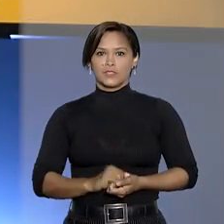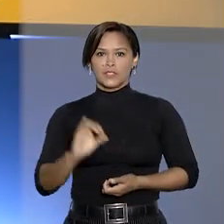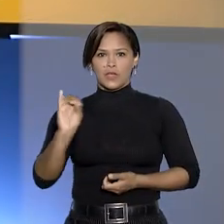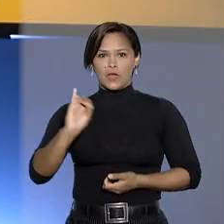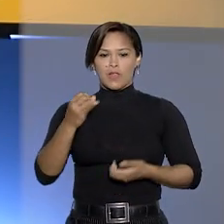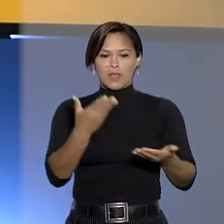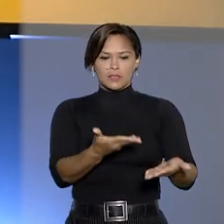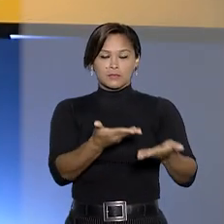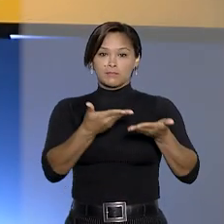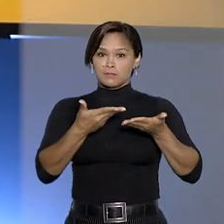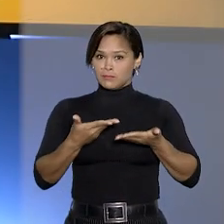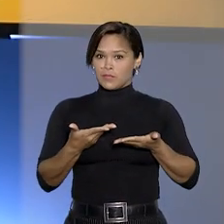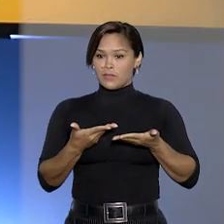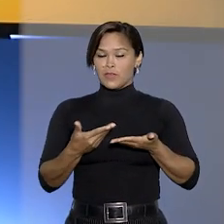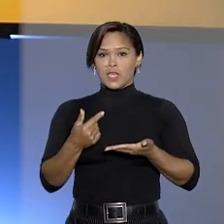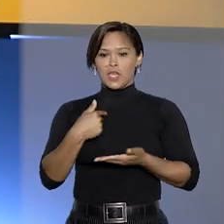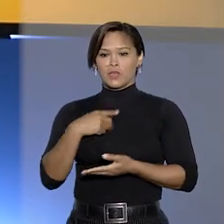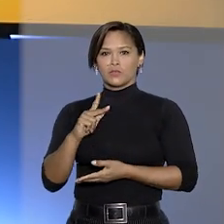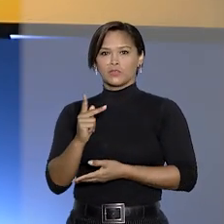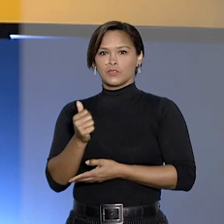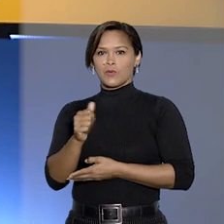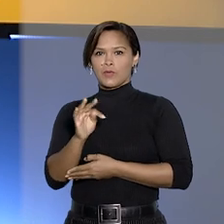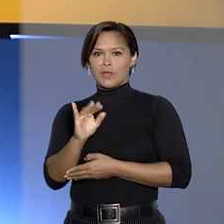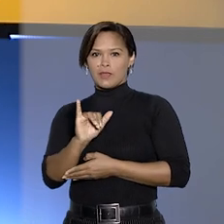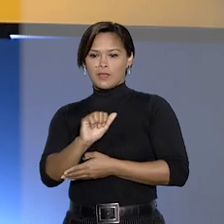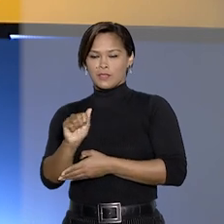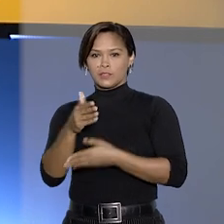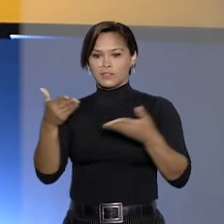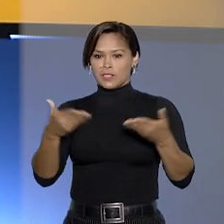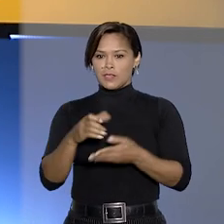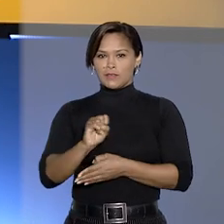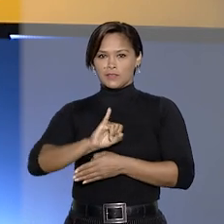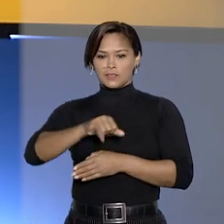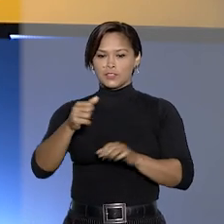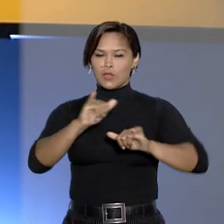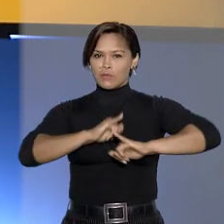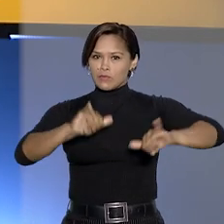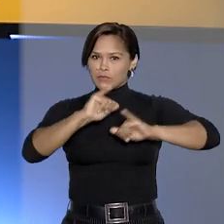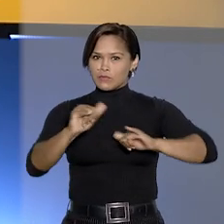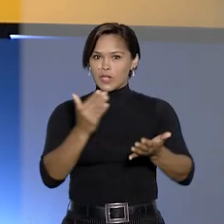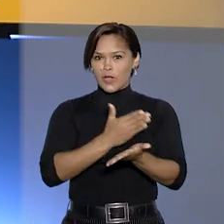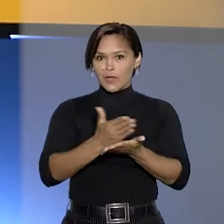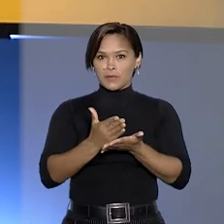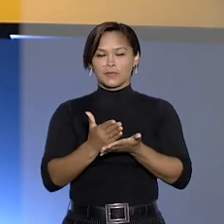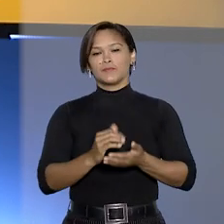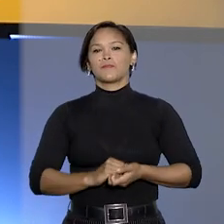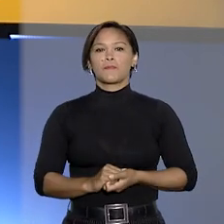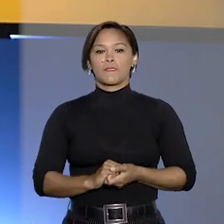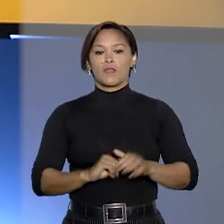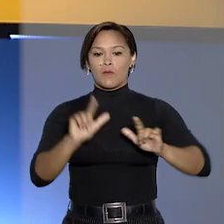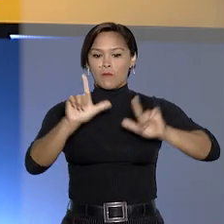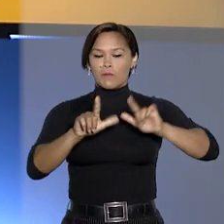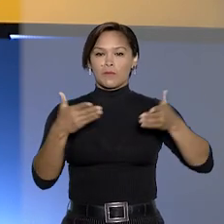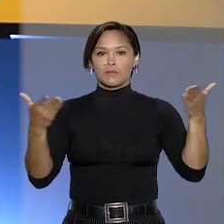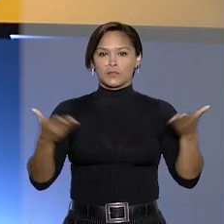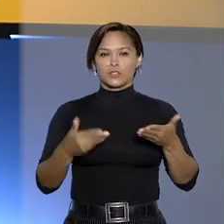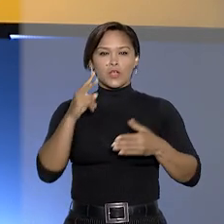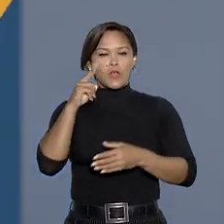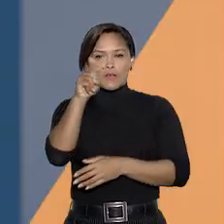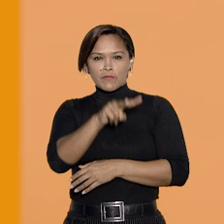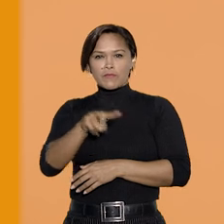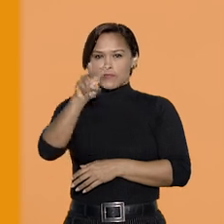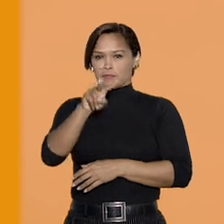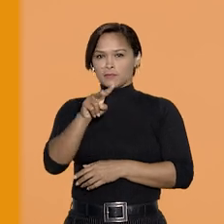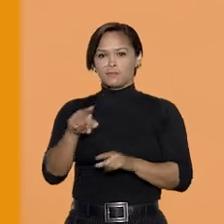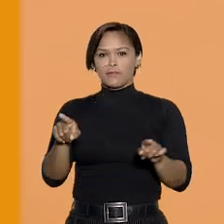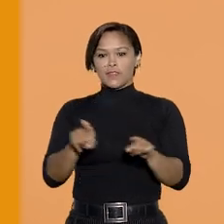Olá, seja muito bem-vindo. Eu sou Kátia Gomes e o STJ Notícias está no ar. No programa de hoje você